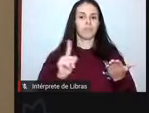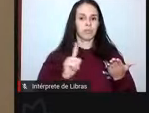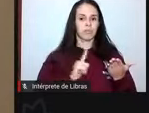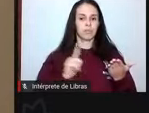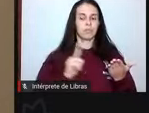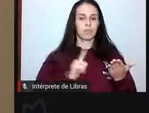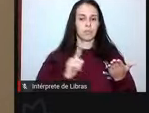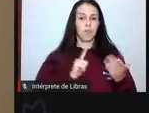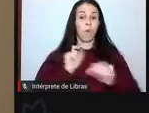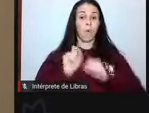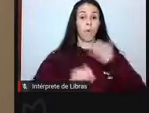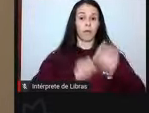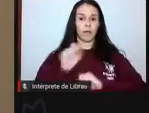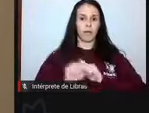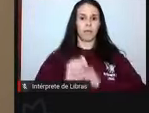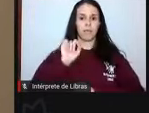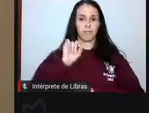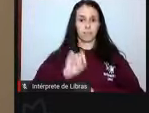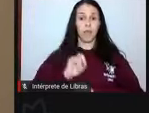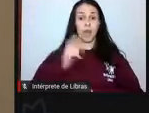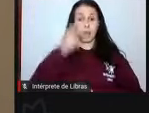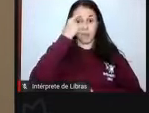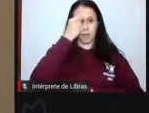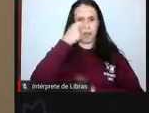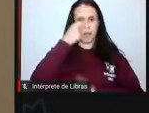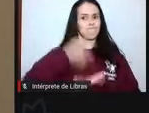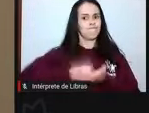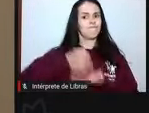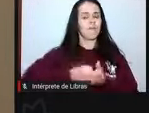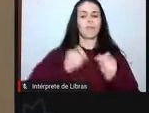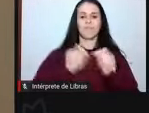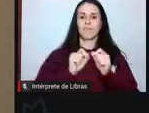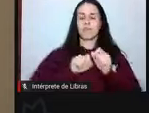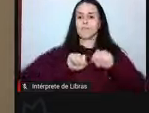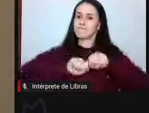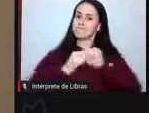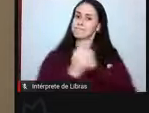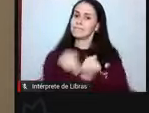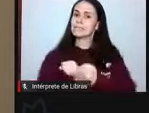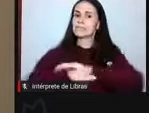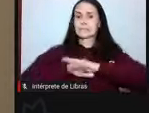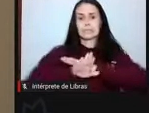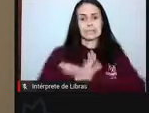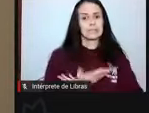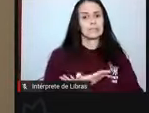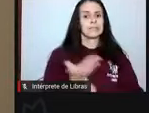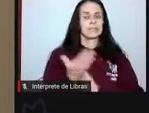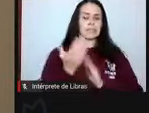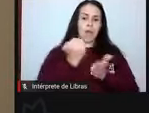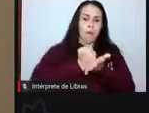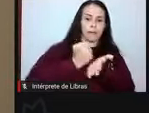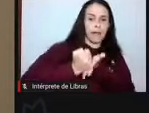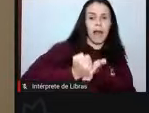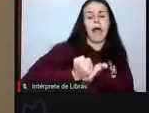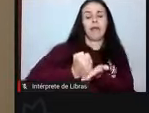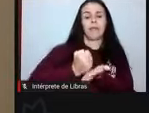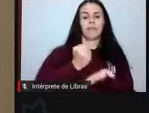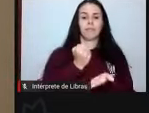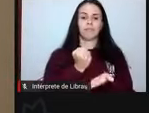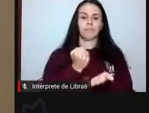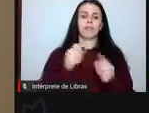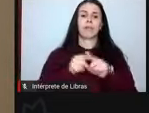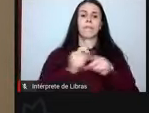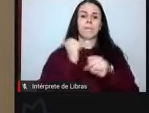cortes orçamentários, o aniversário foi obrigado a fazer reajustes nesse período, ajustes nos contratos, ajustes nas